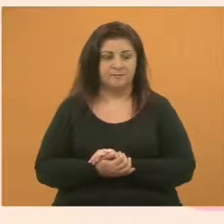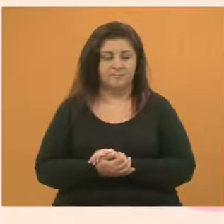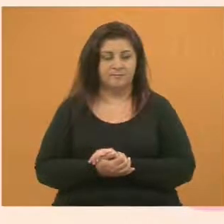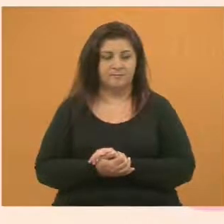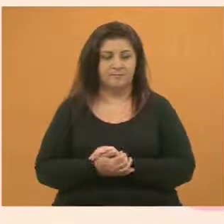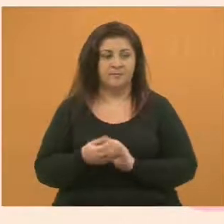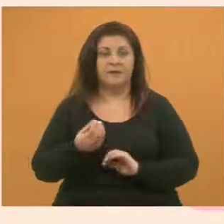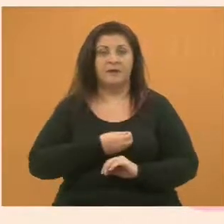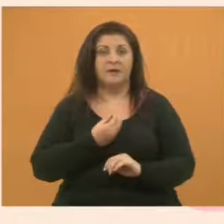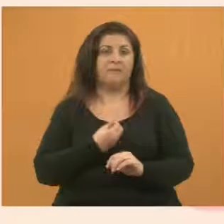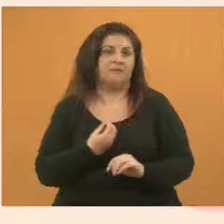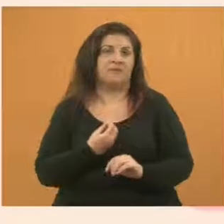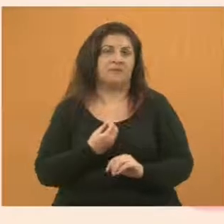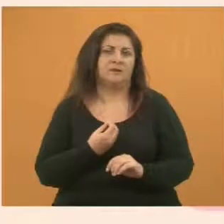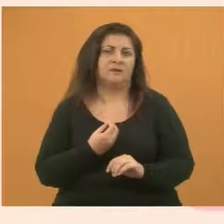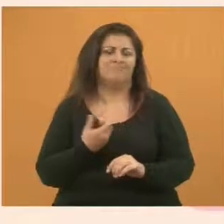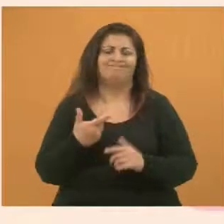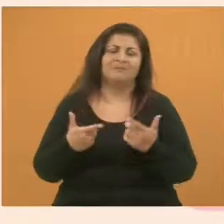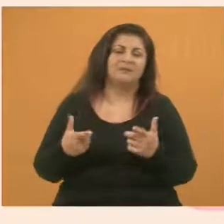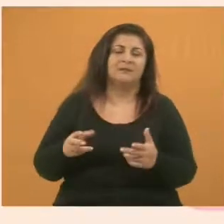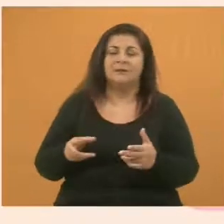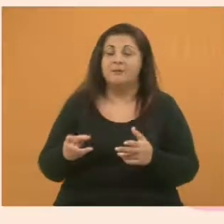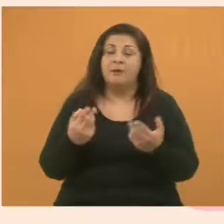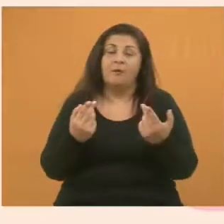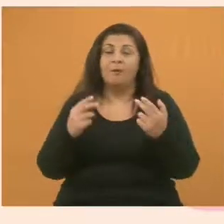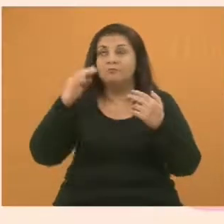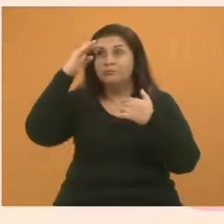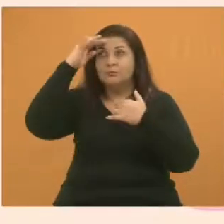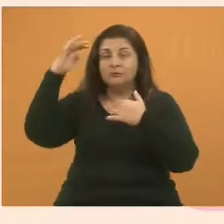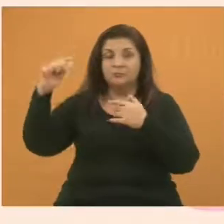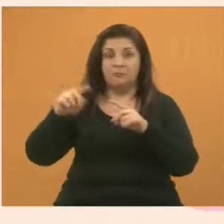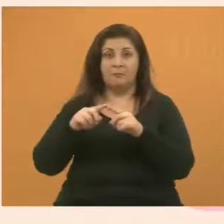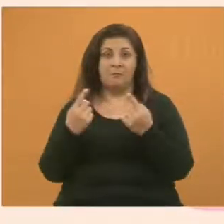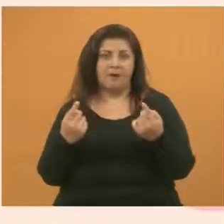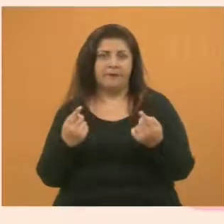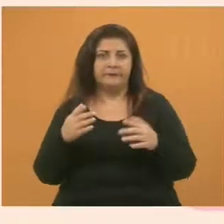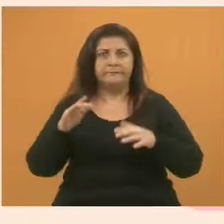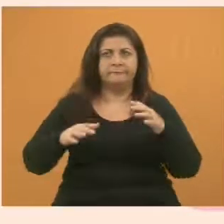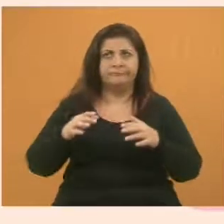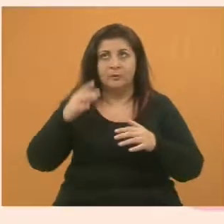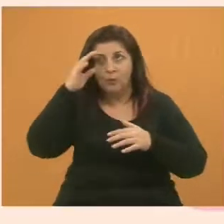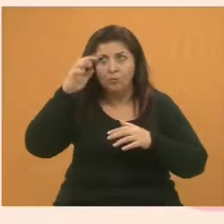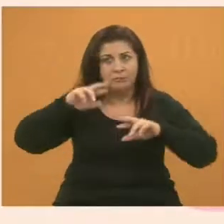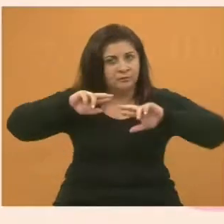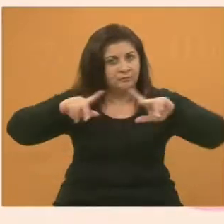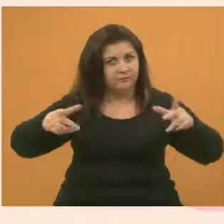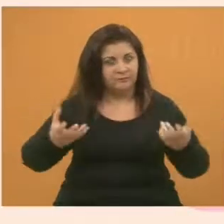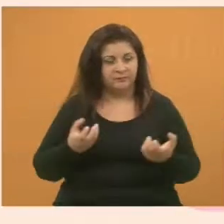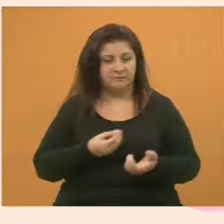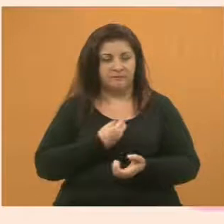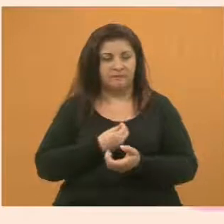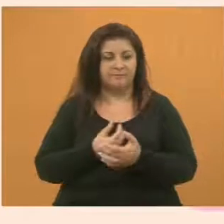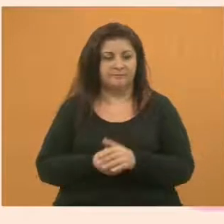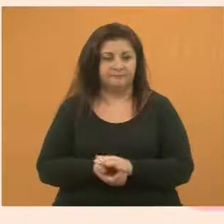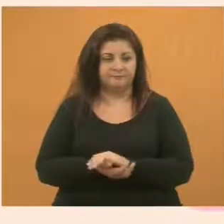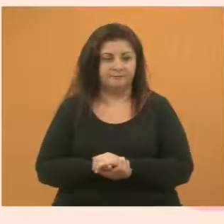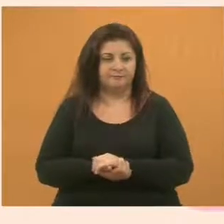A vida nem sempre é como sonhamos, mas nem sempre sonhamos o que queremos viver. Próximo.